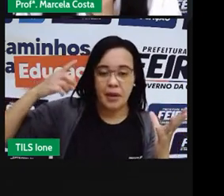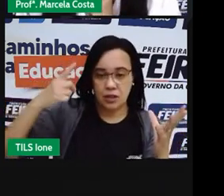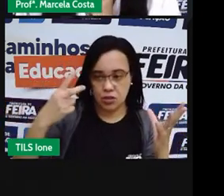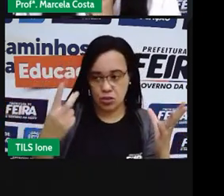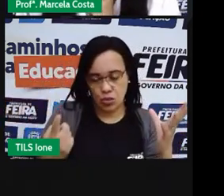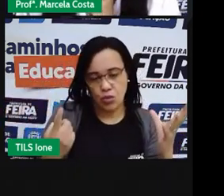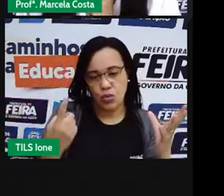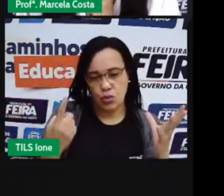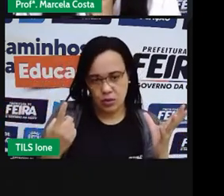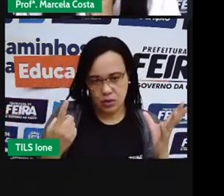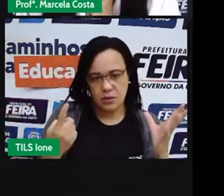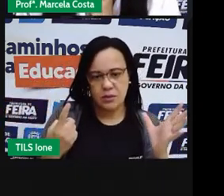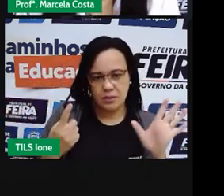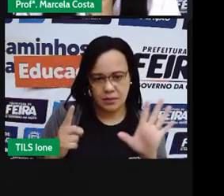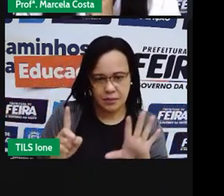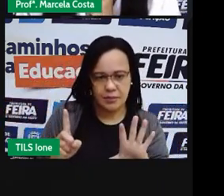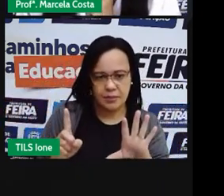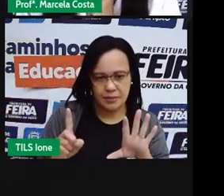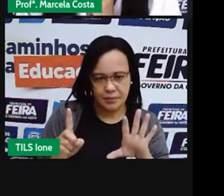dois, nesse lugar.